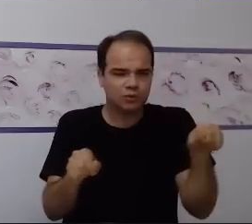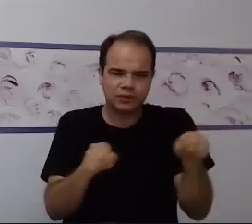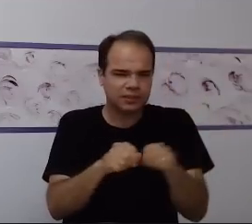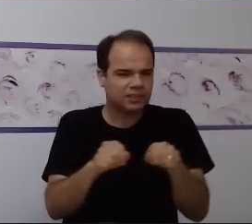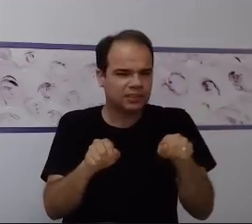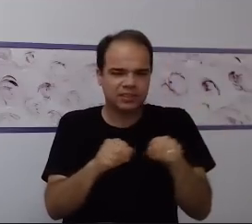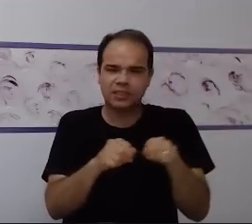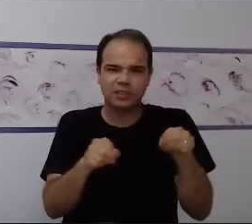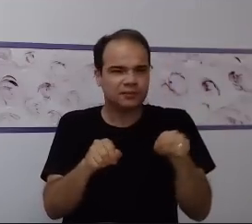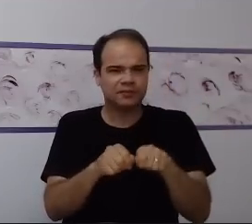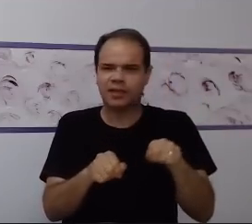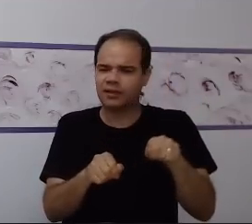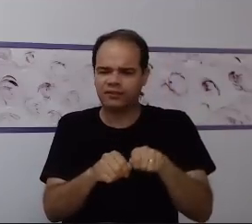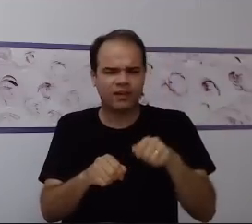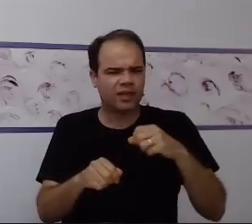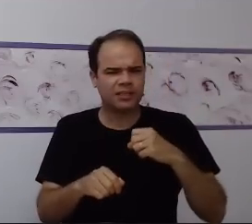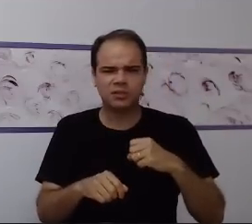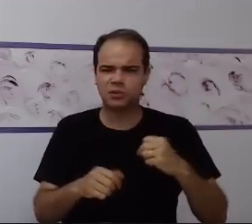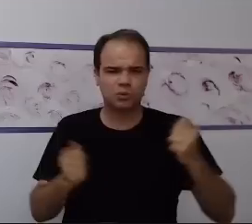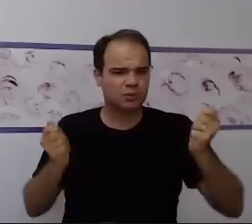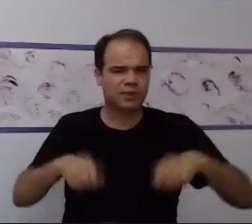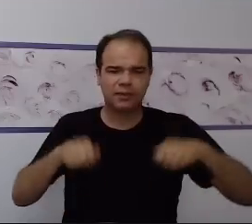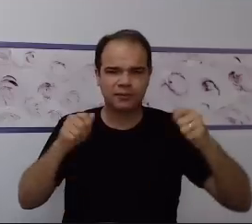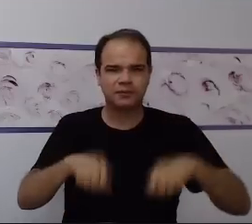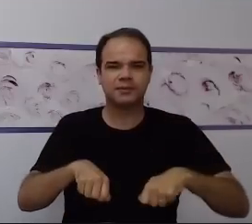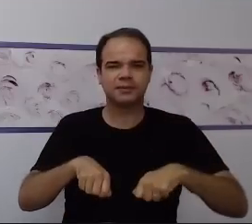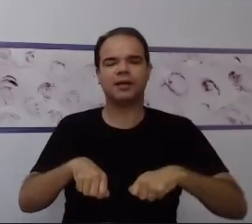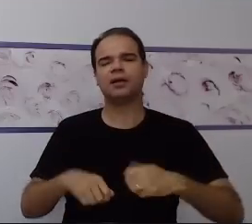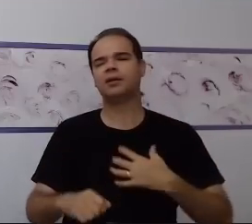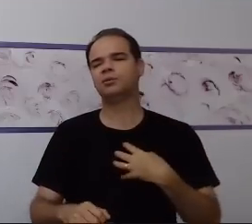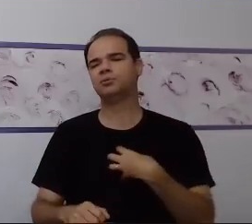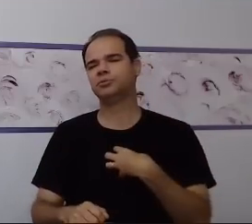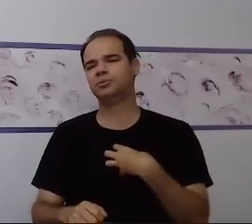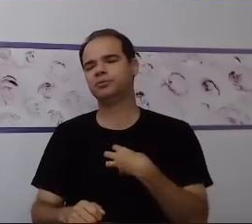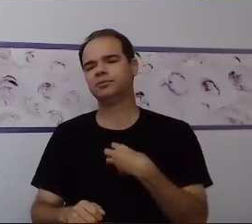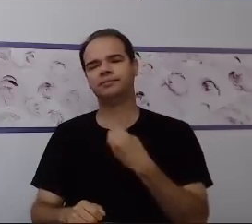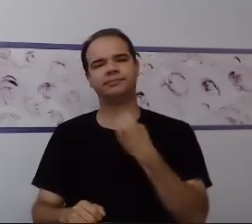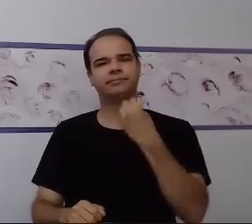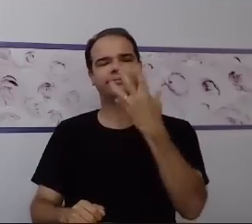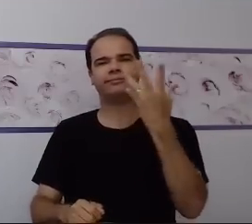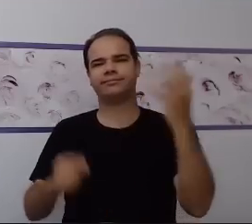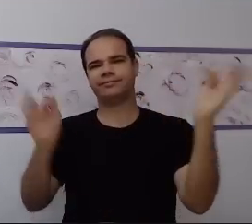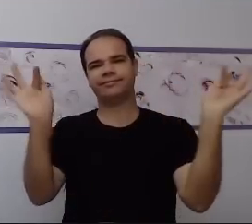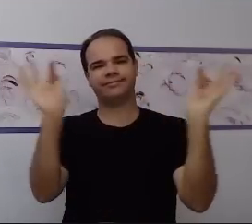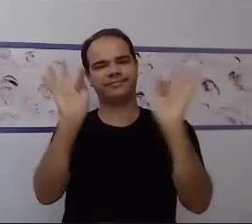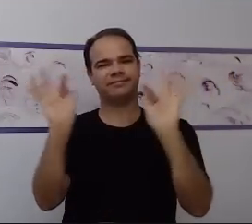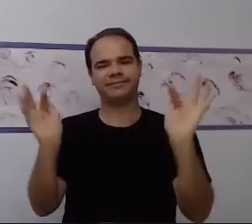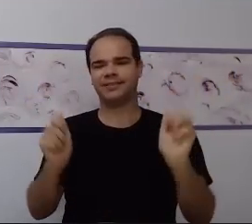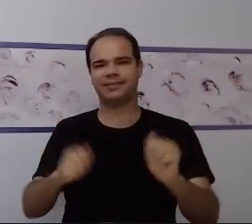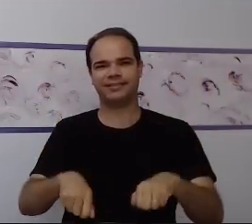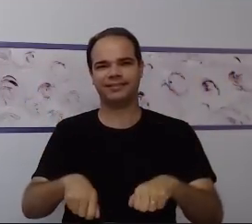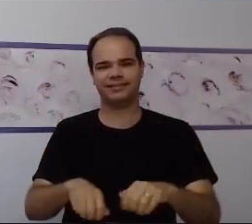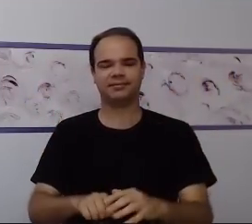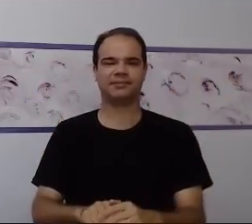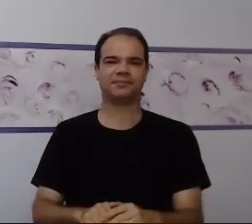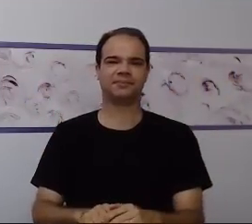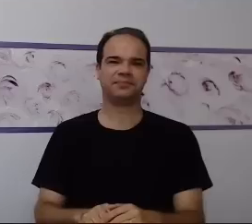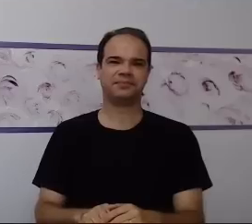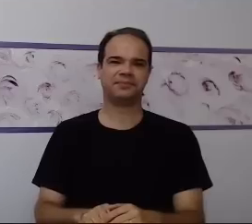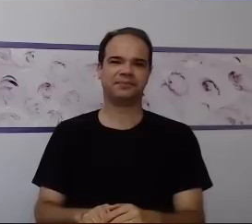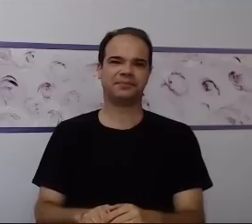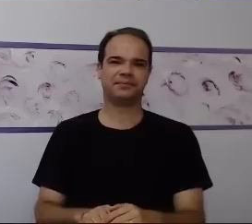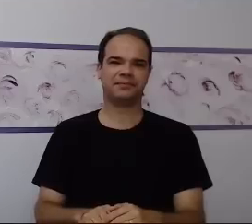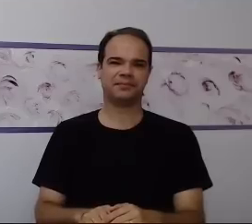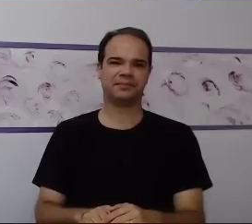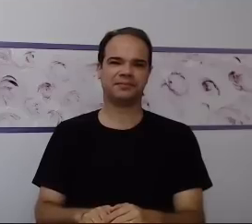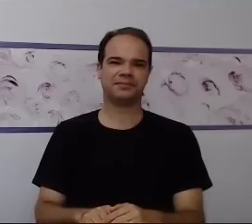E dentro desse ensino estruturado eu posso dizer que quando existe aquela